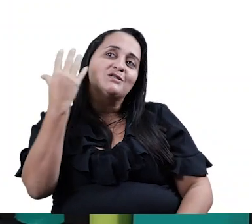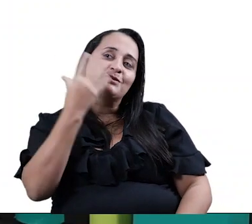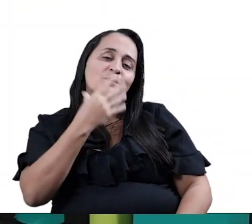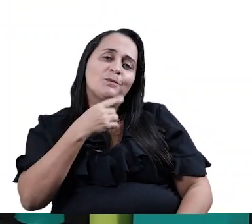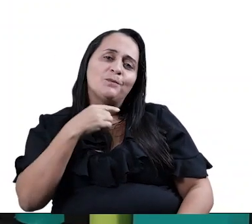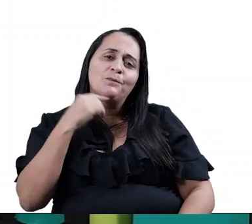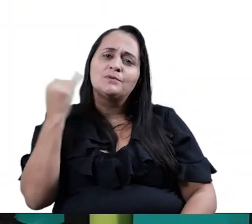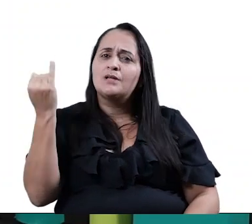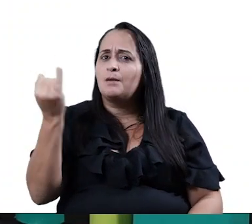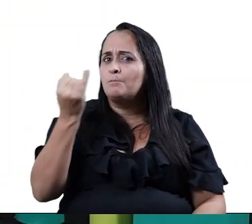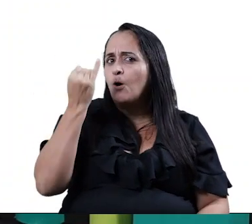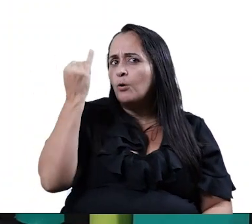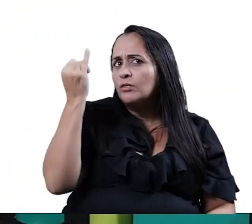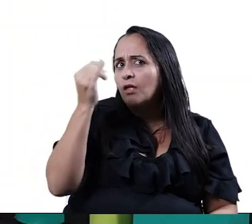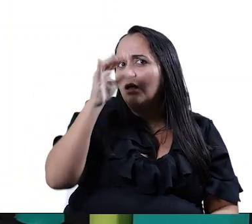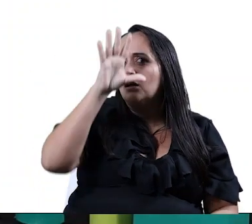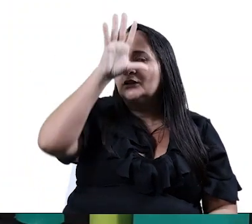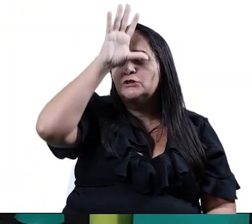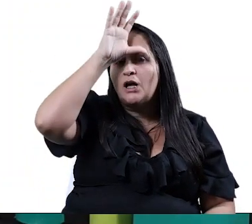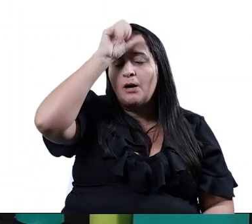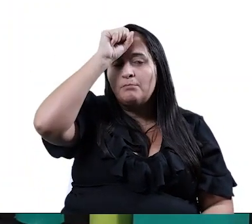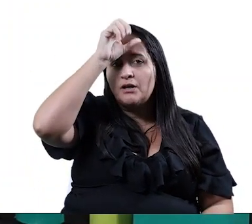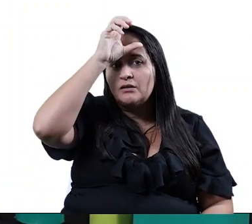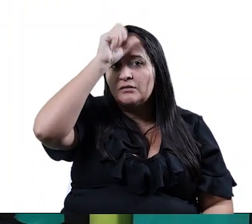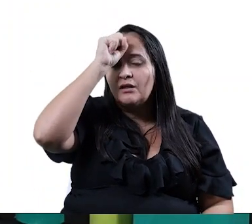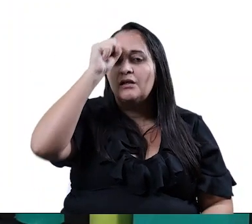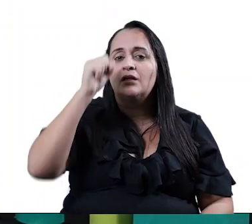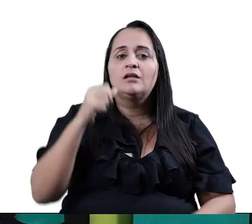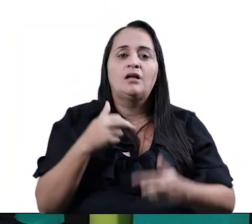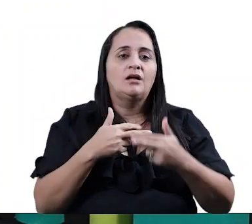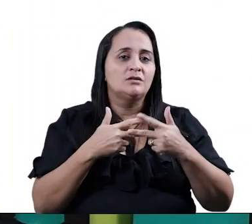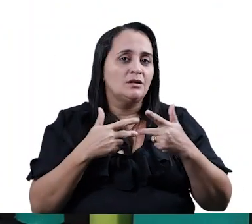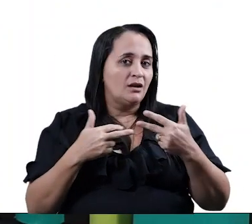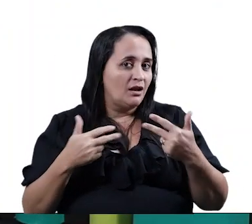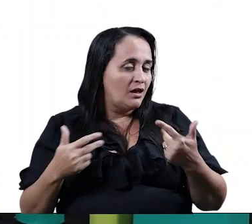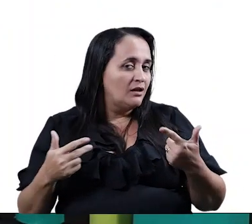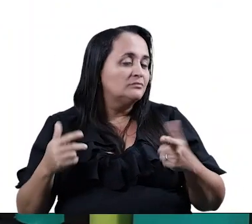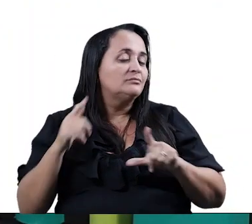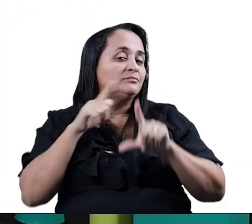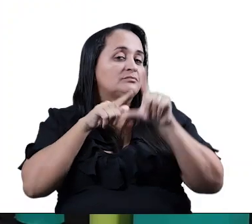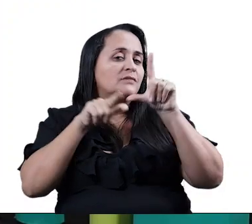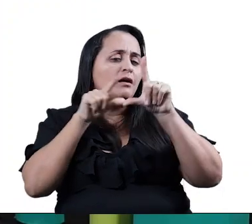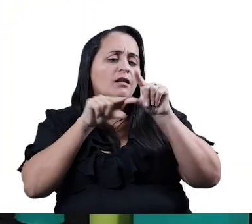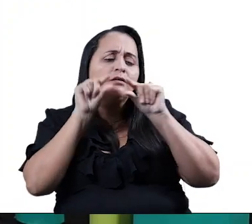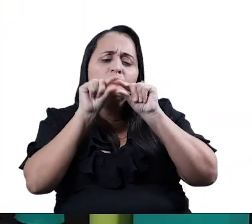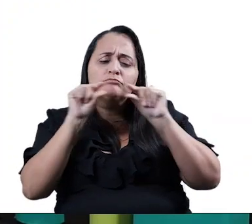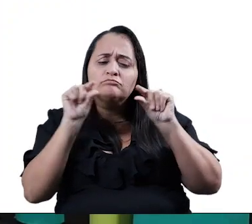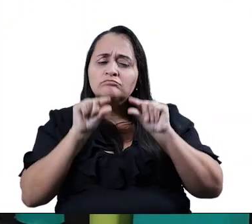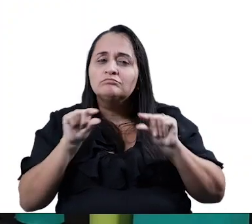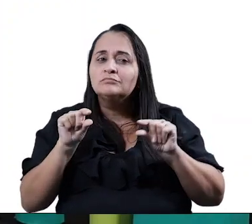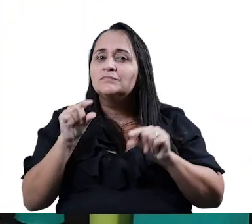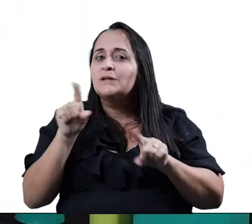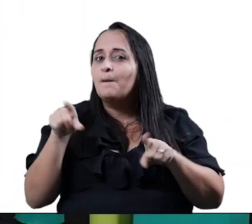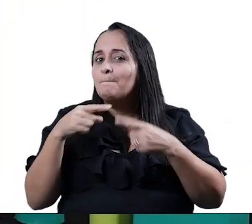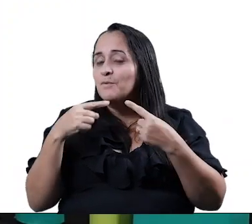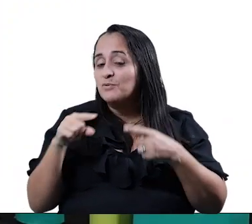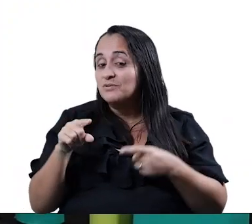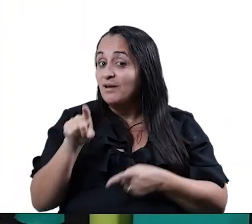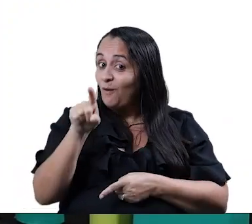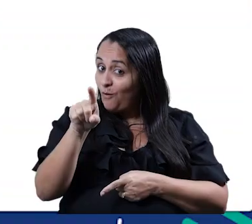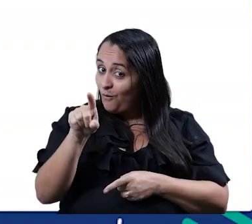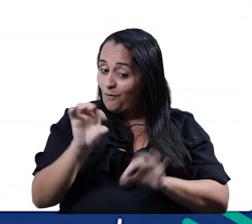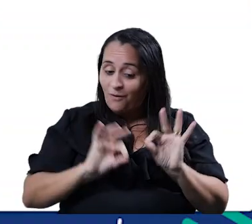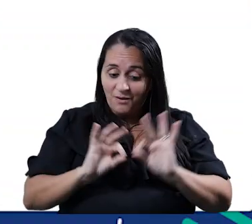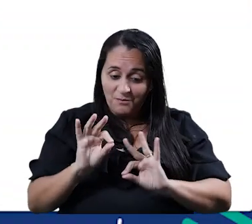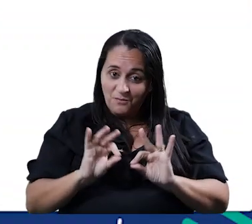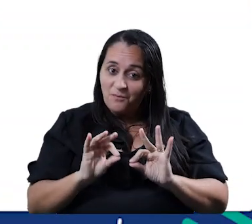com as letras das músicas? Então, alunos, fiquem atentos, preparem o ambiente porque a aula vai começar agora.